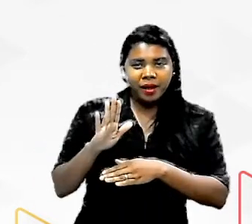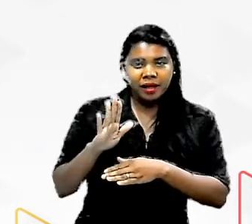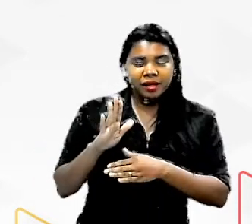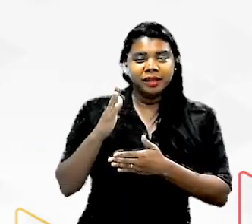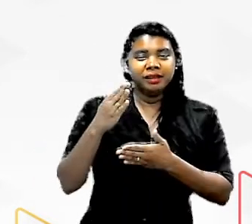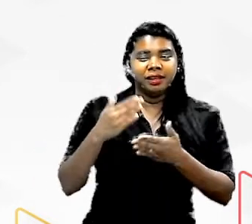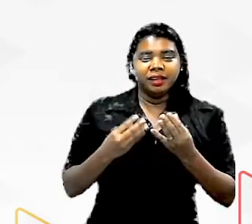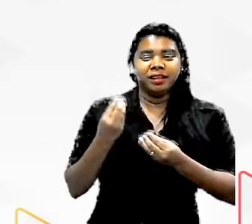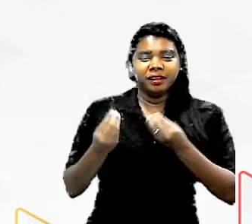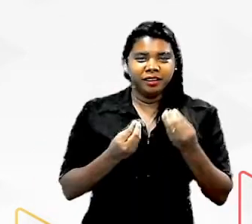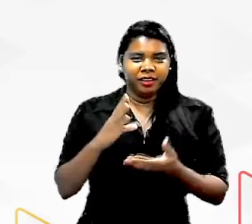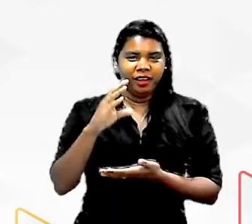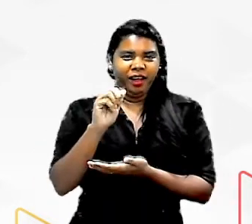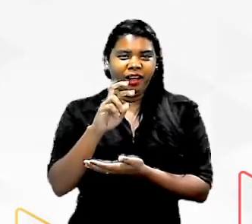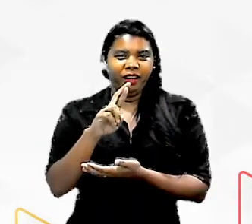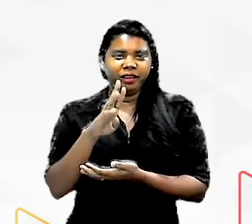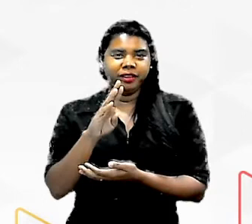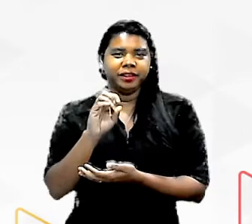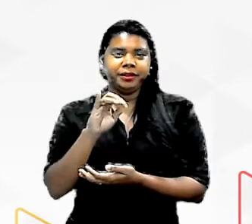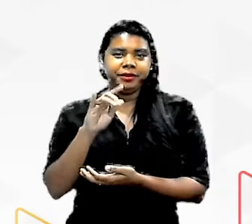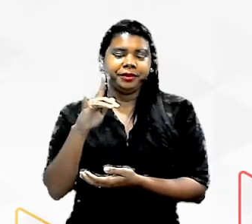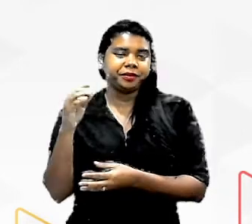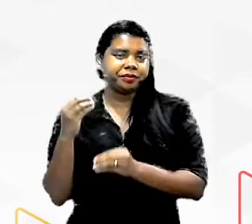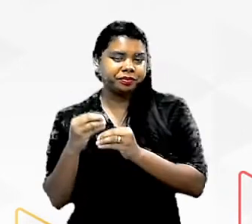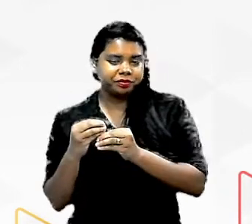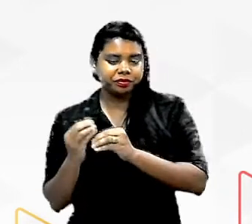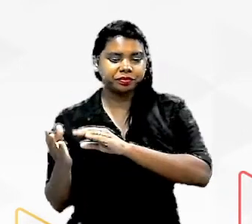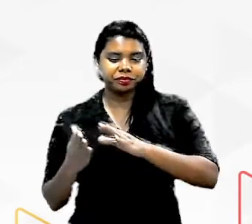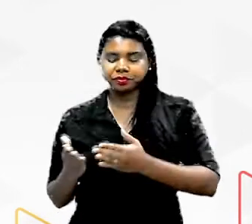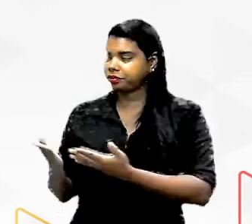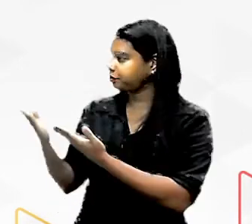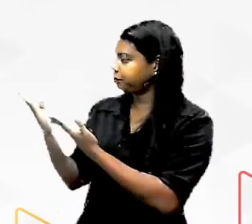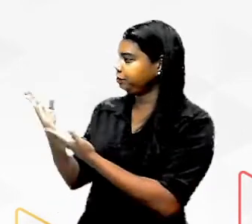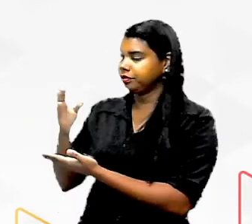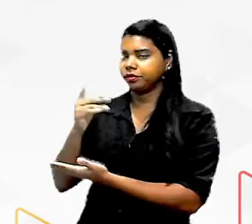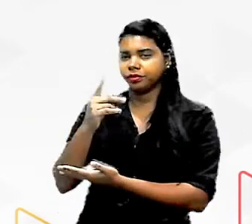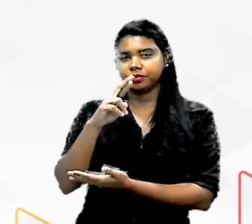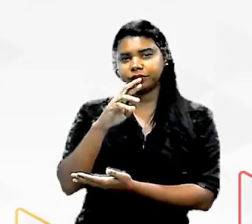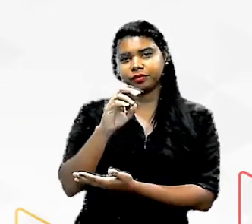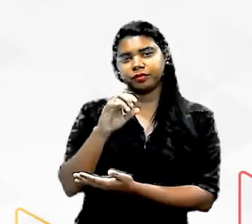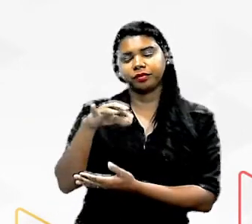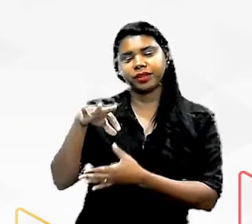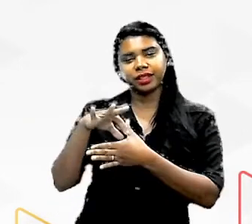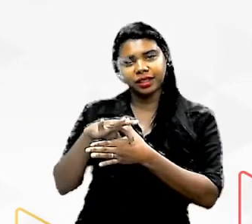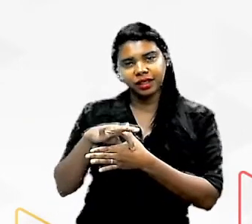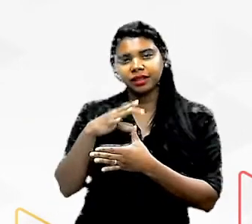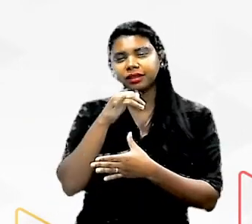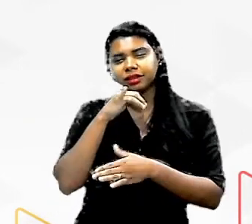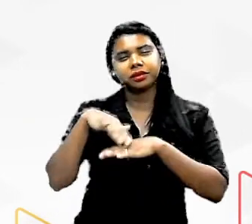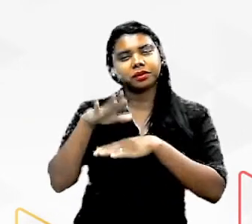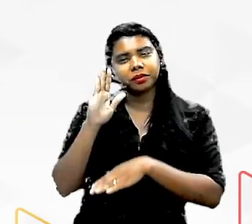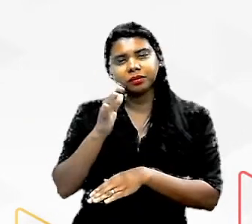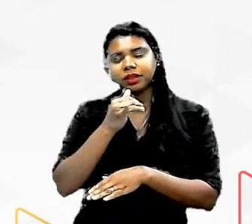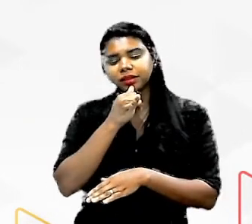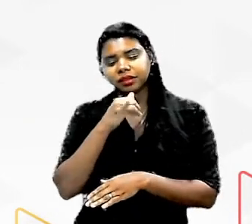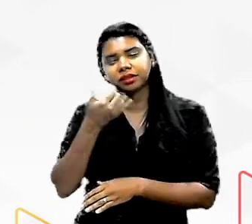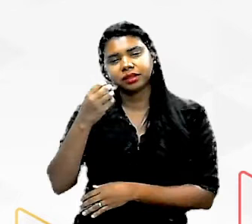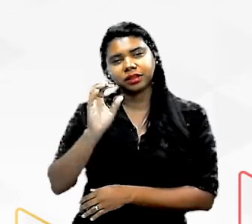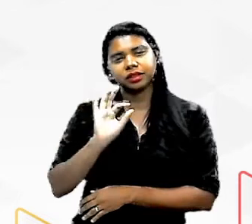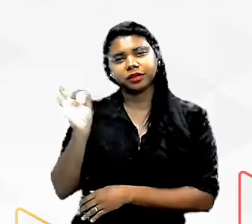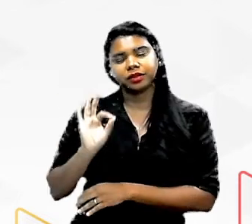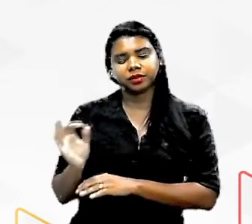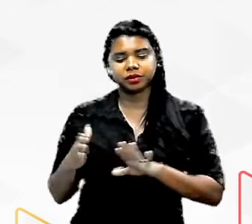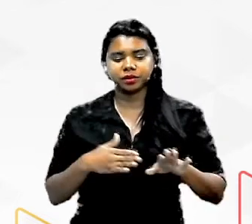ade como sendo carboidratos proteínas, eu tenho 0,7, né? então um pouco mais aí do que 10%